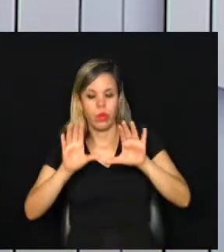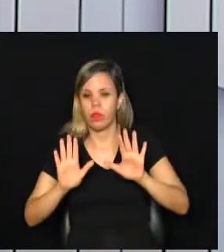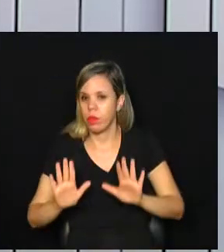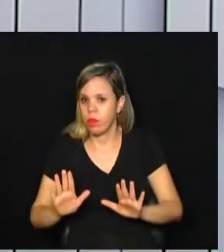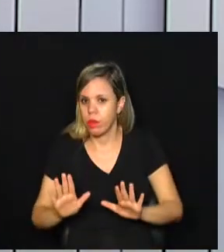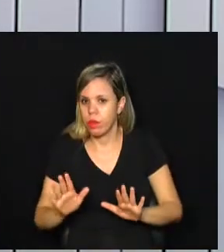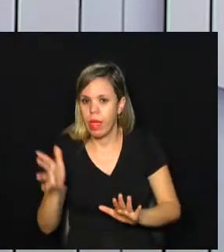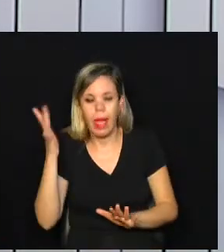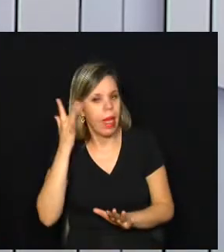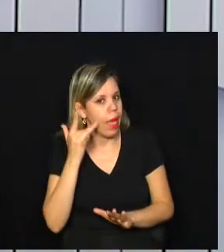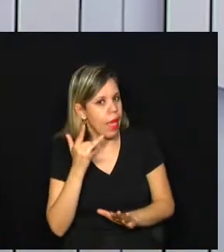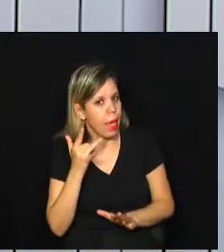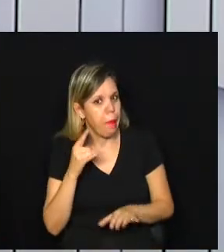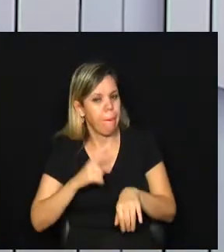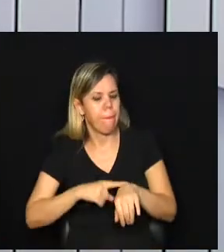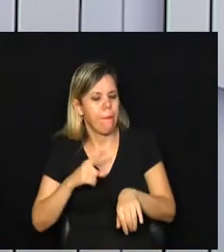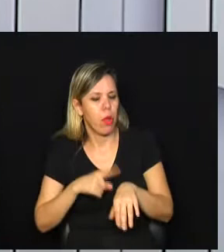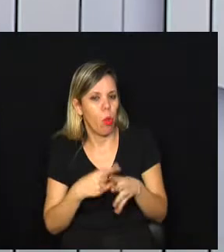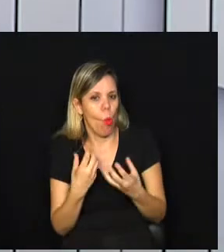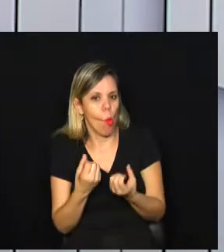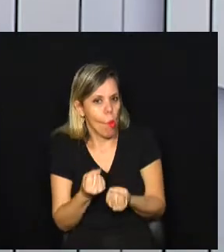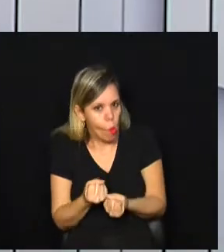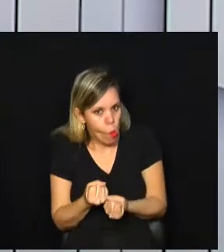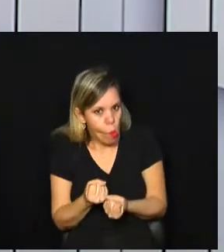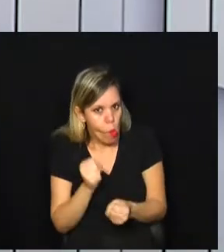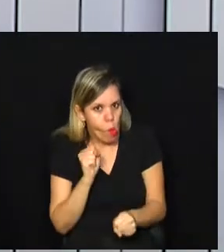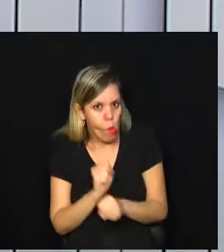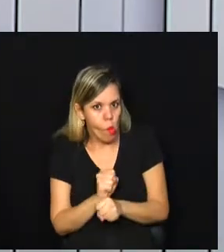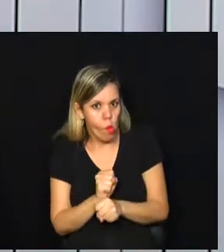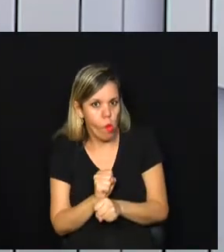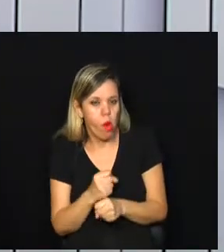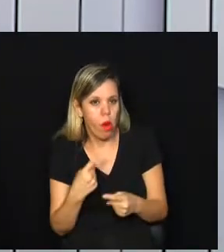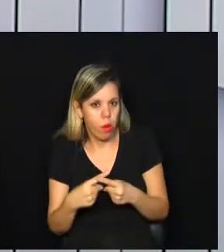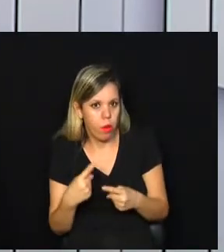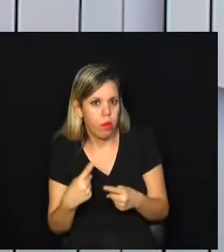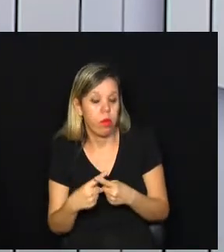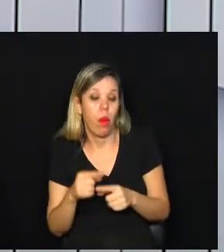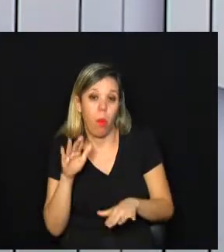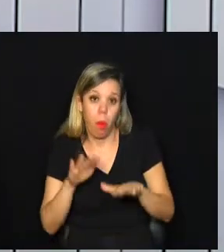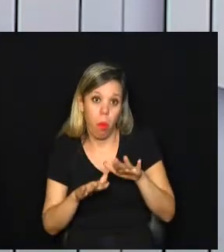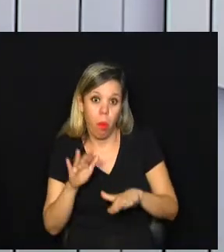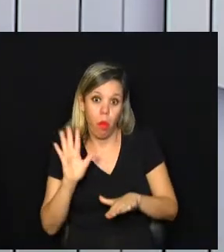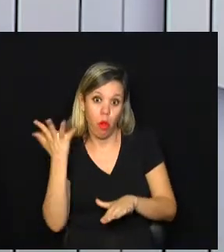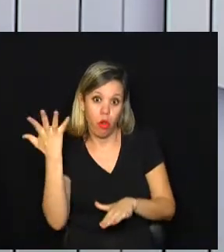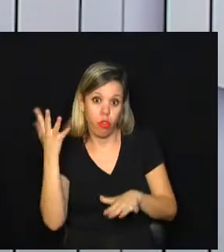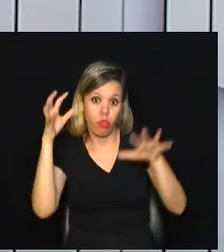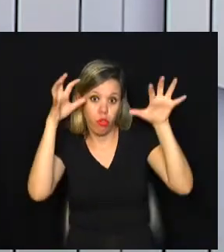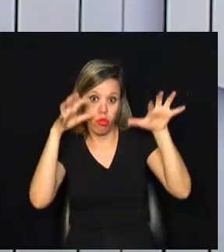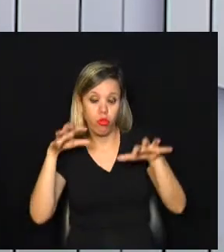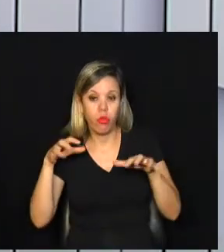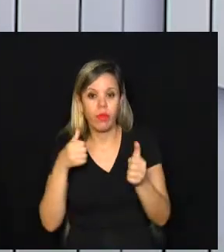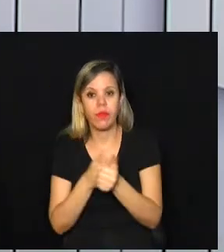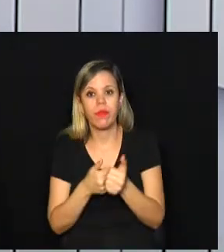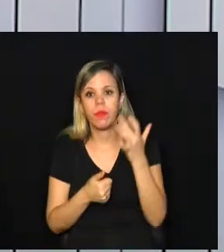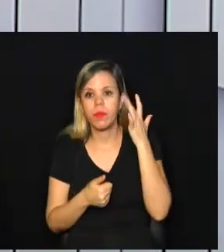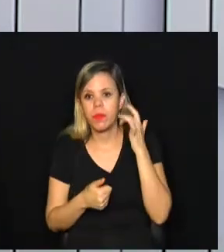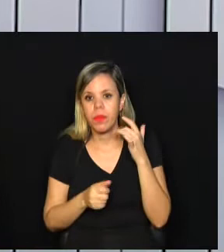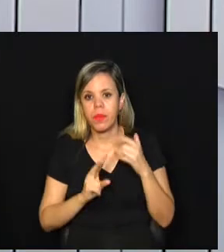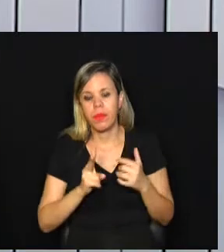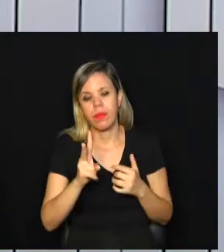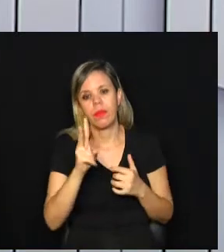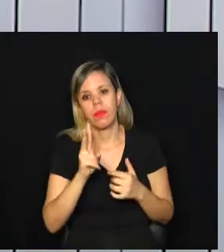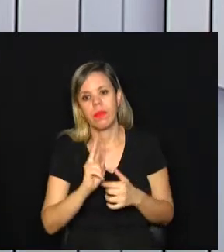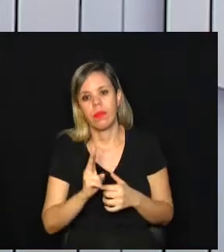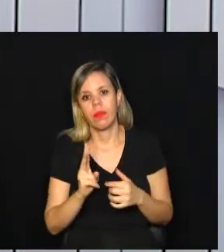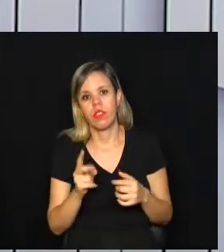amanhã o tempo seco deve dar uma trégua, porque tem previsão de chuva chegando. Então mantenha sempre